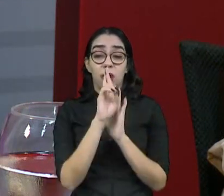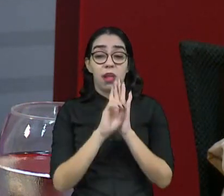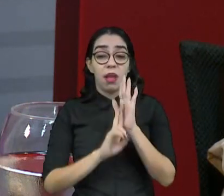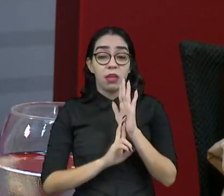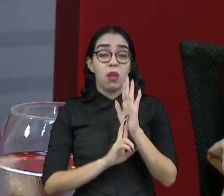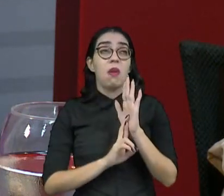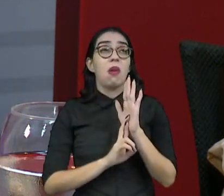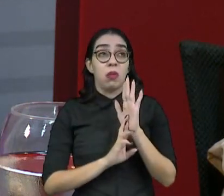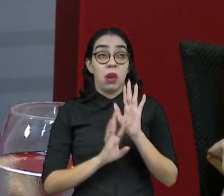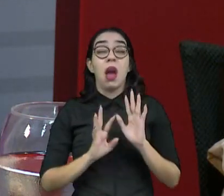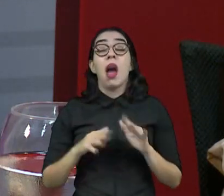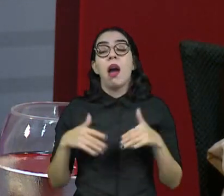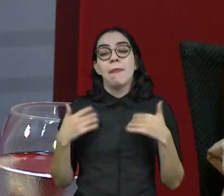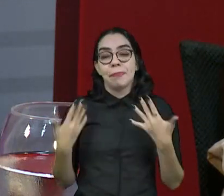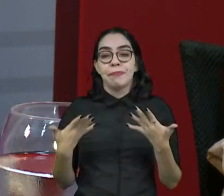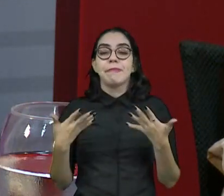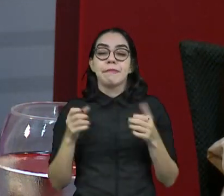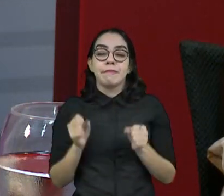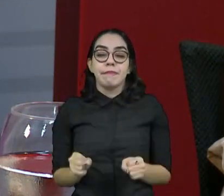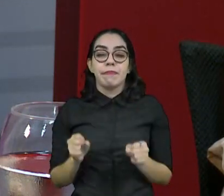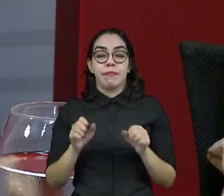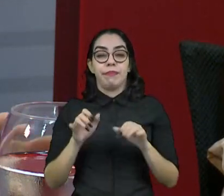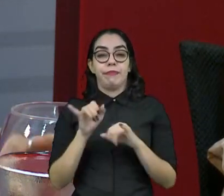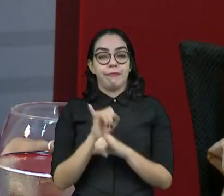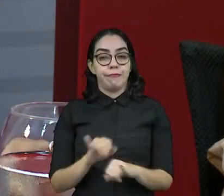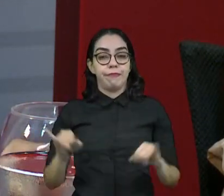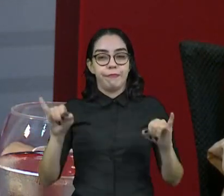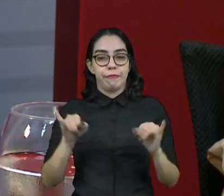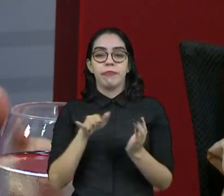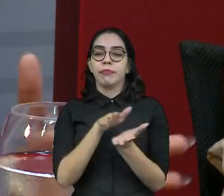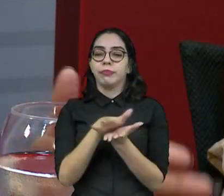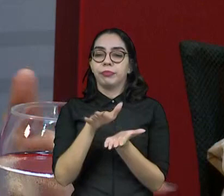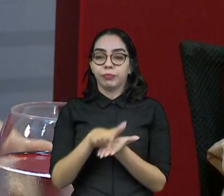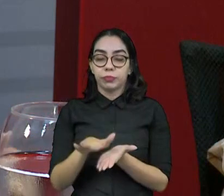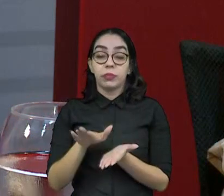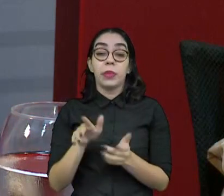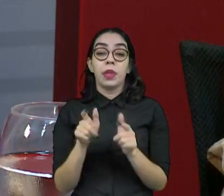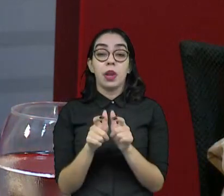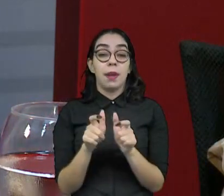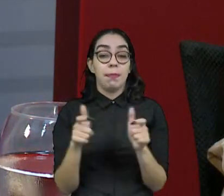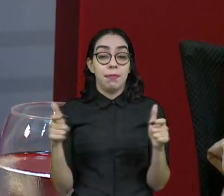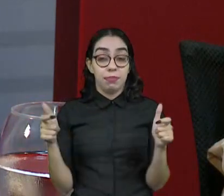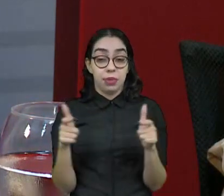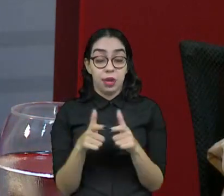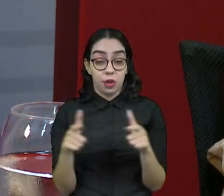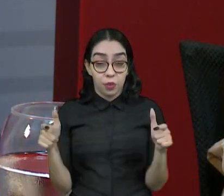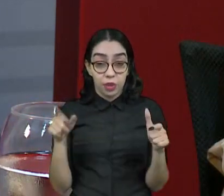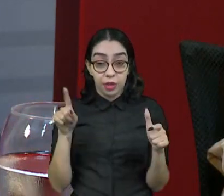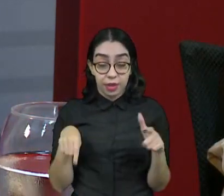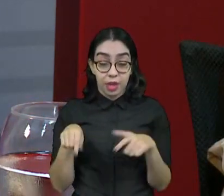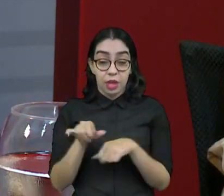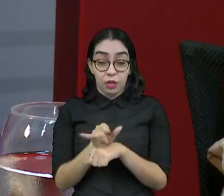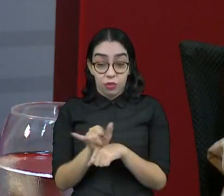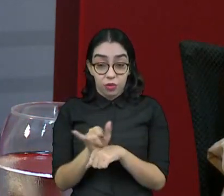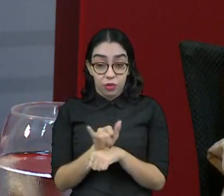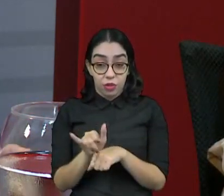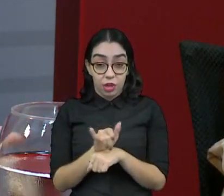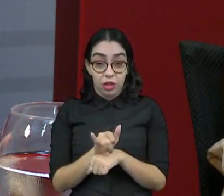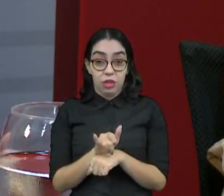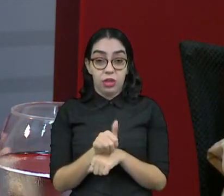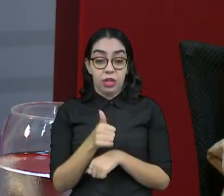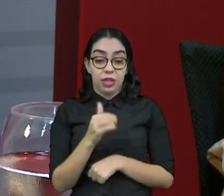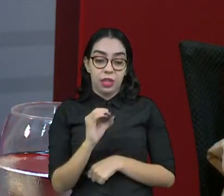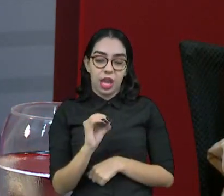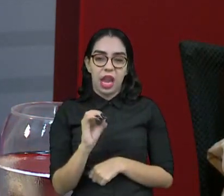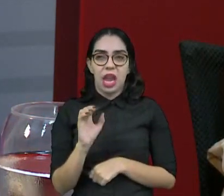tudo, para que aquela pesquisa seja publicada. É tanto que a maioria das pesquisas que são feitas, essas que têm função estratégica, às vezes a gente faz 10, 20